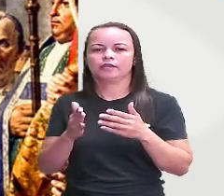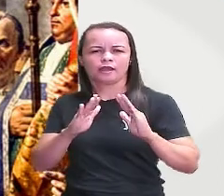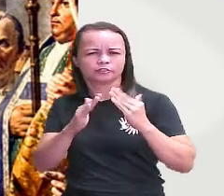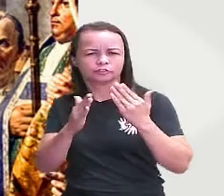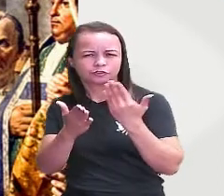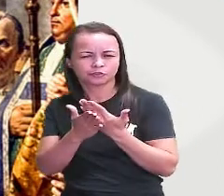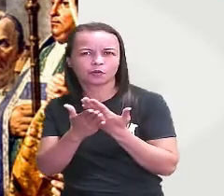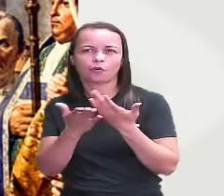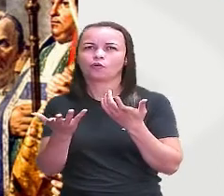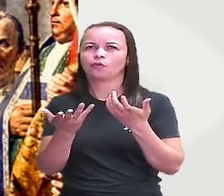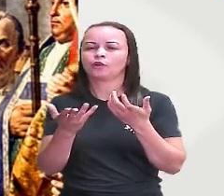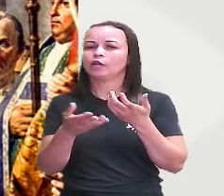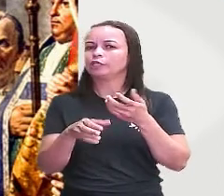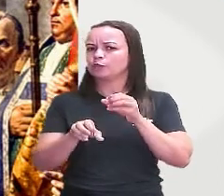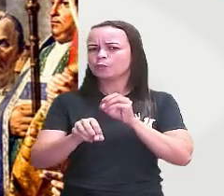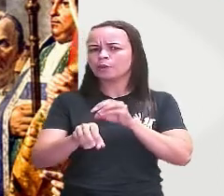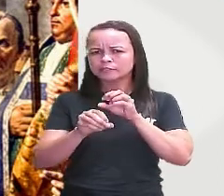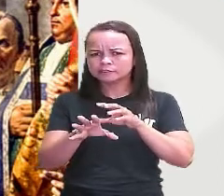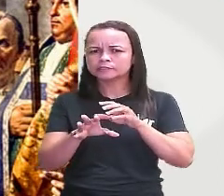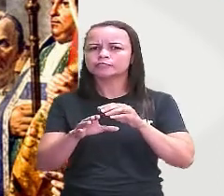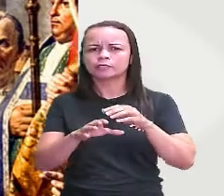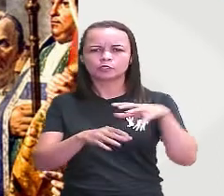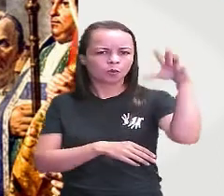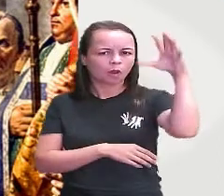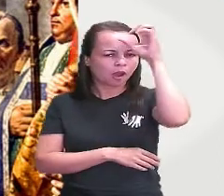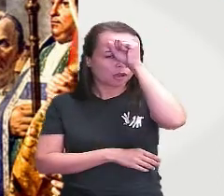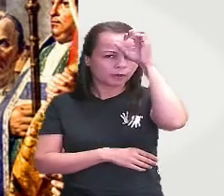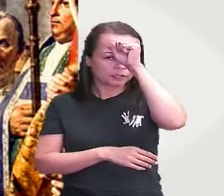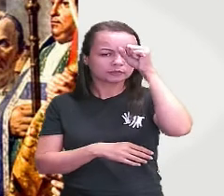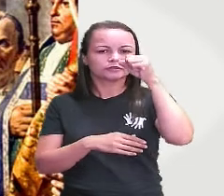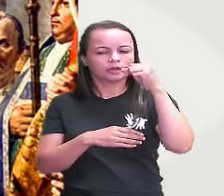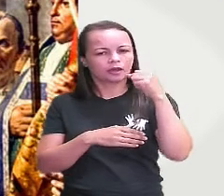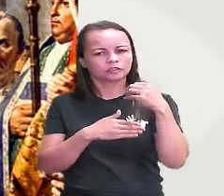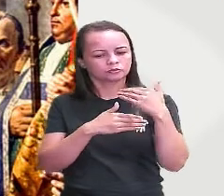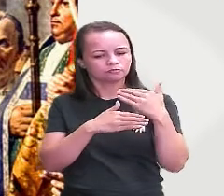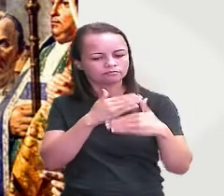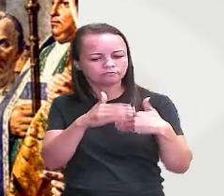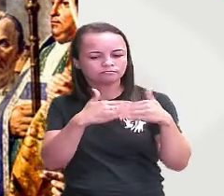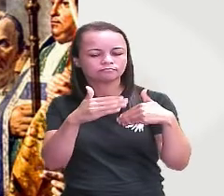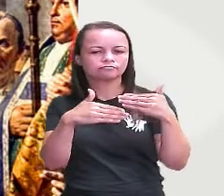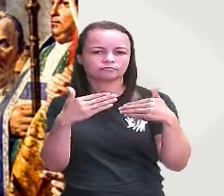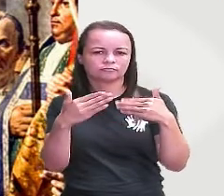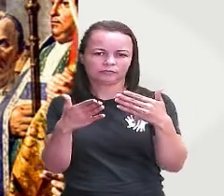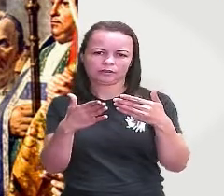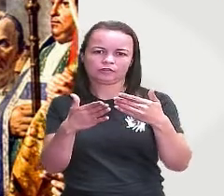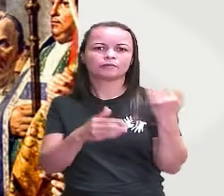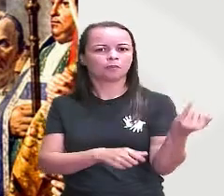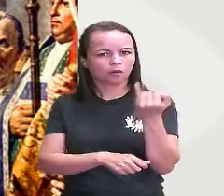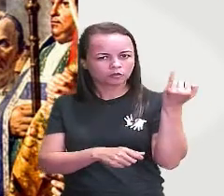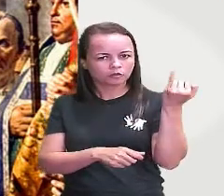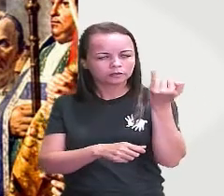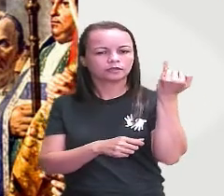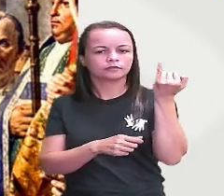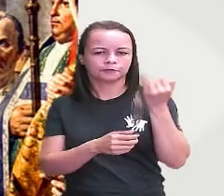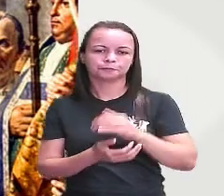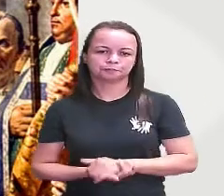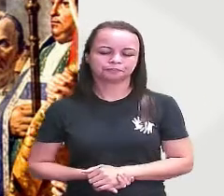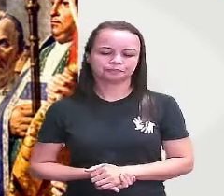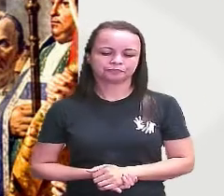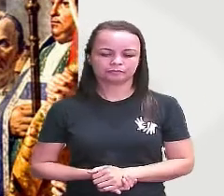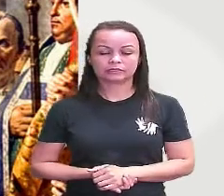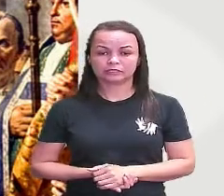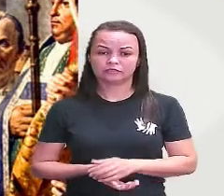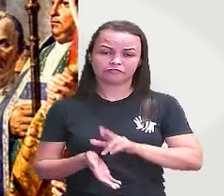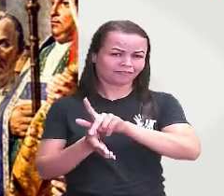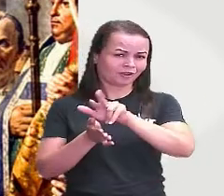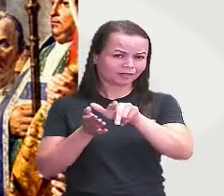ou até mesmo o ensino aprendizagem e aprendizagem ele iria ser fundamentado entre outras